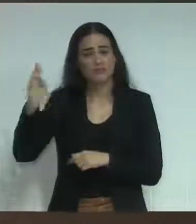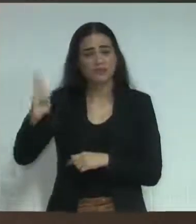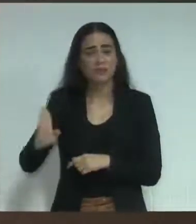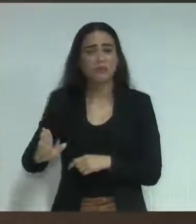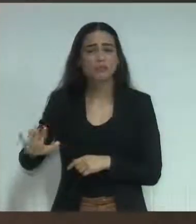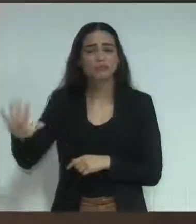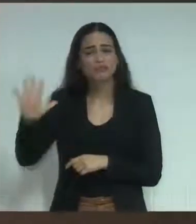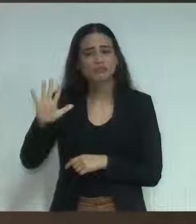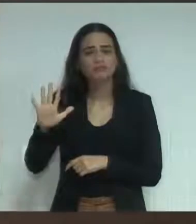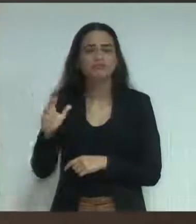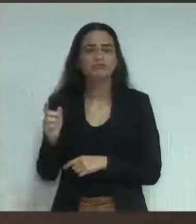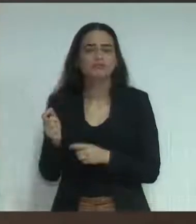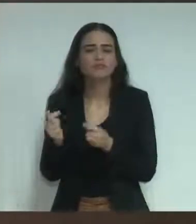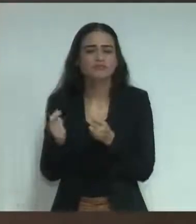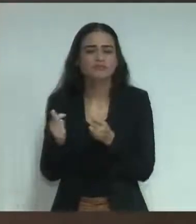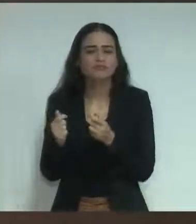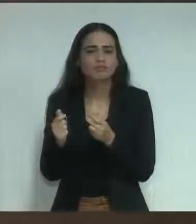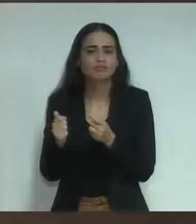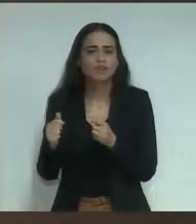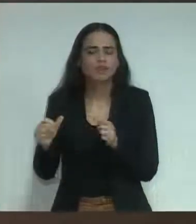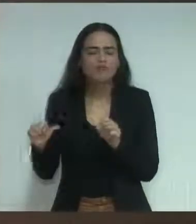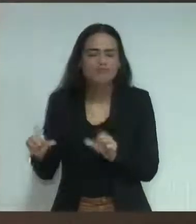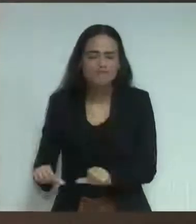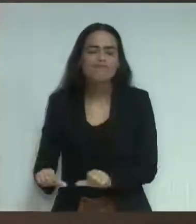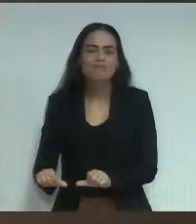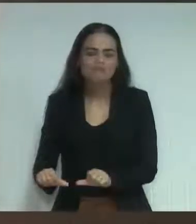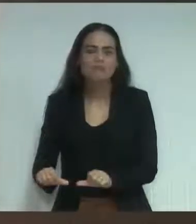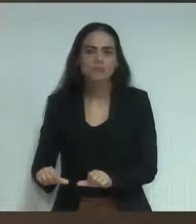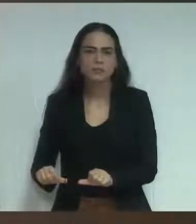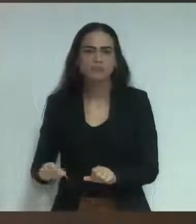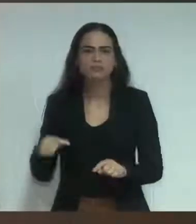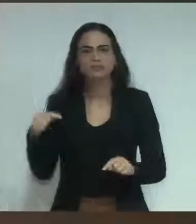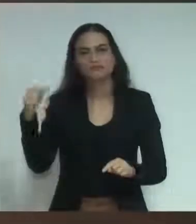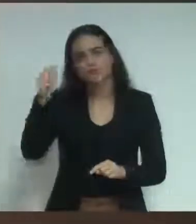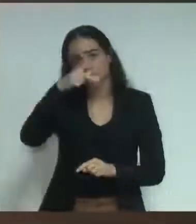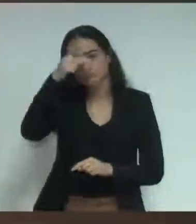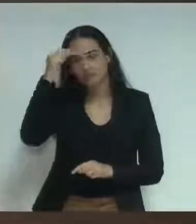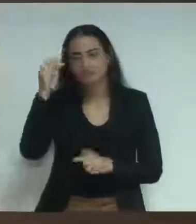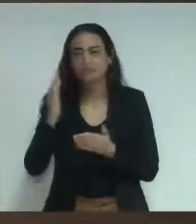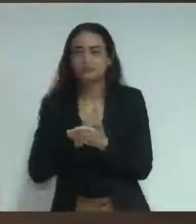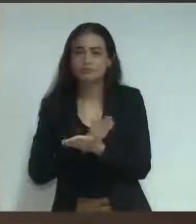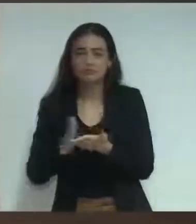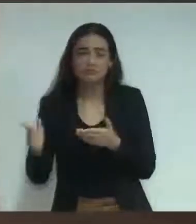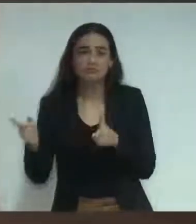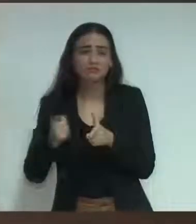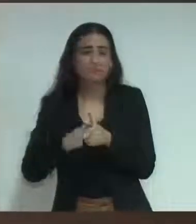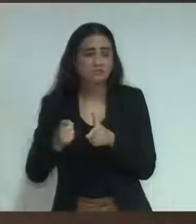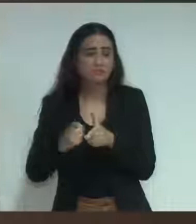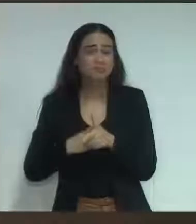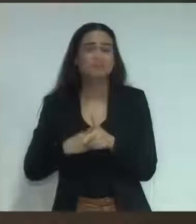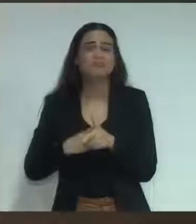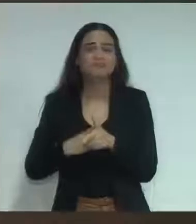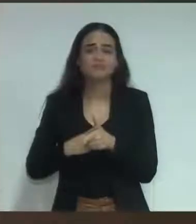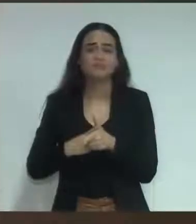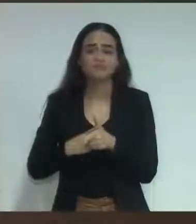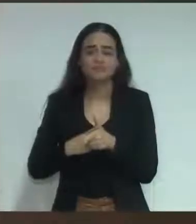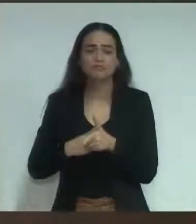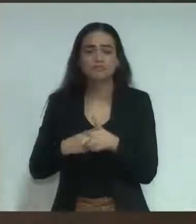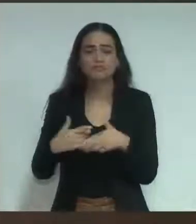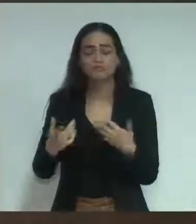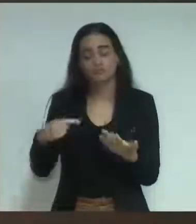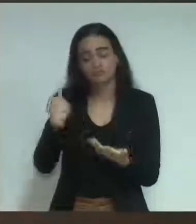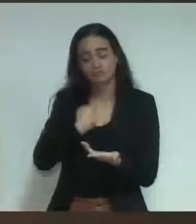desse país, comprometendo, inclusive, as contas da Prefeitura, e a gente já discutiu bastante isso, porque